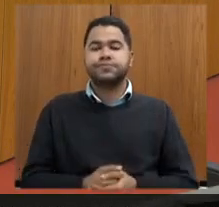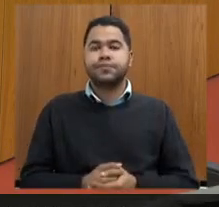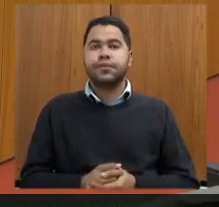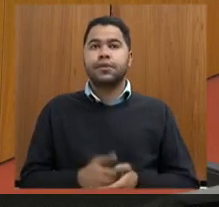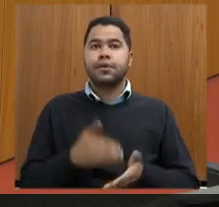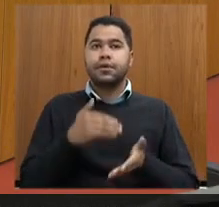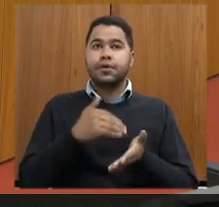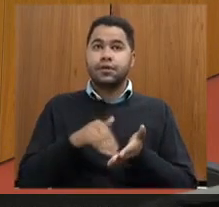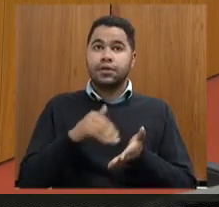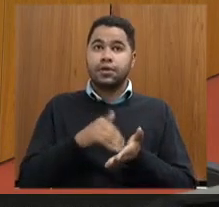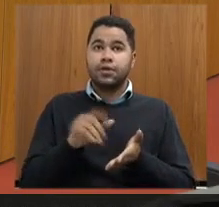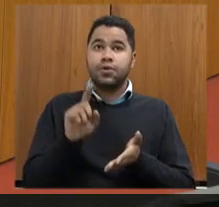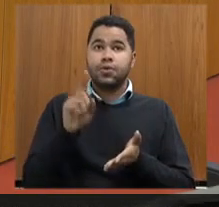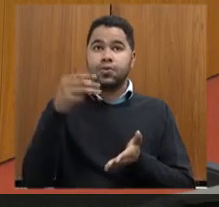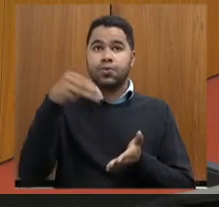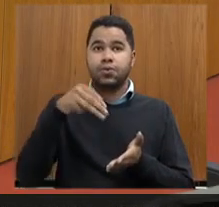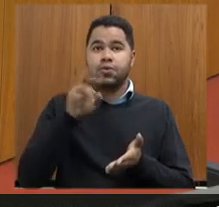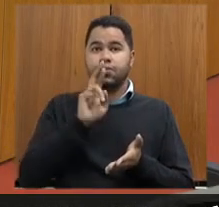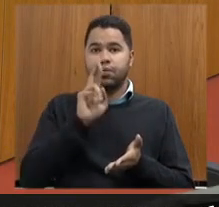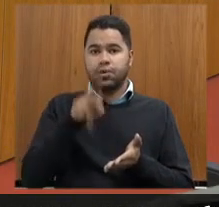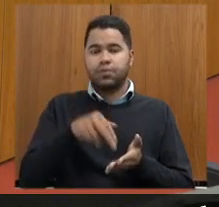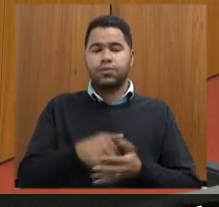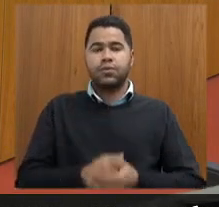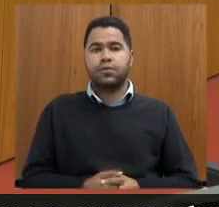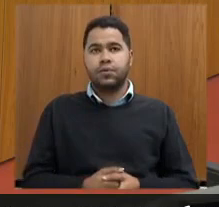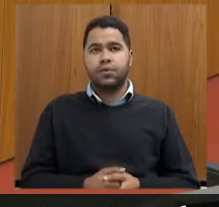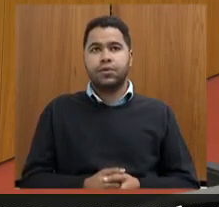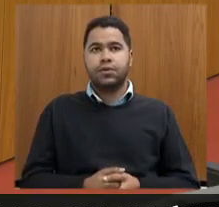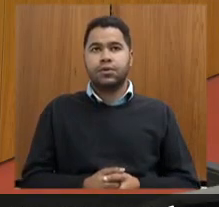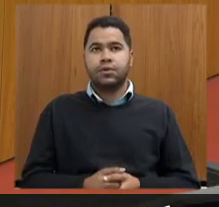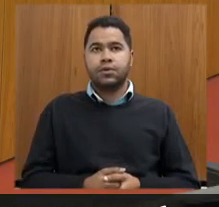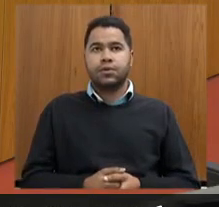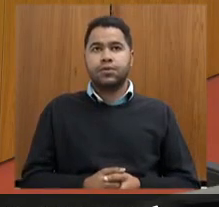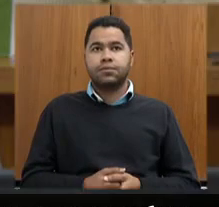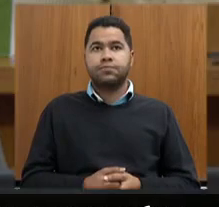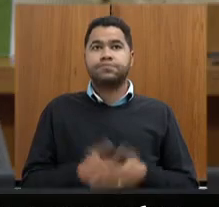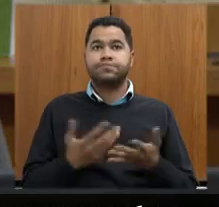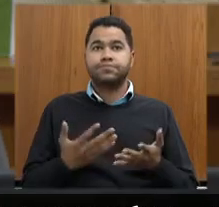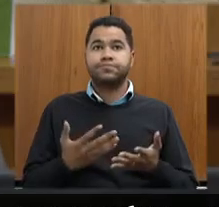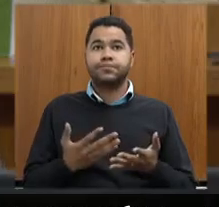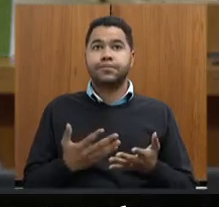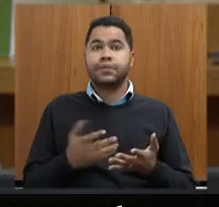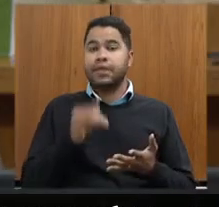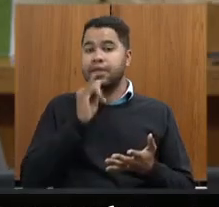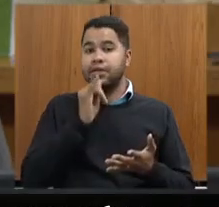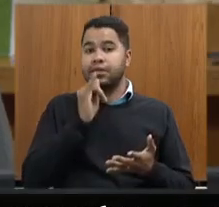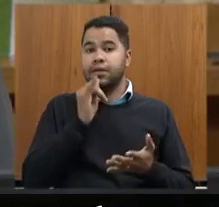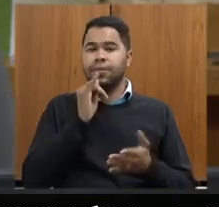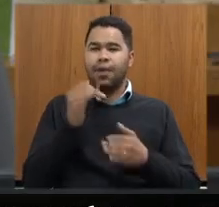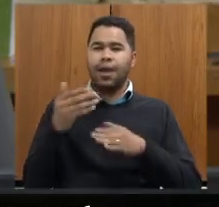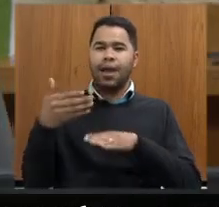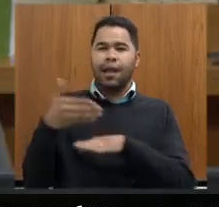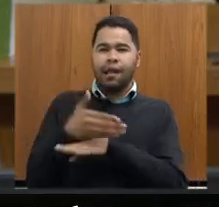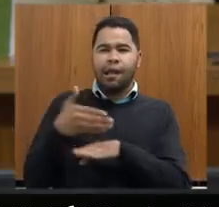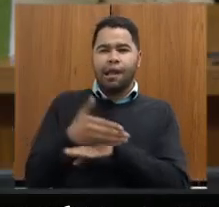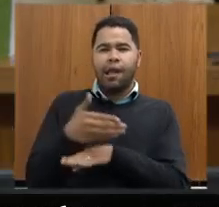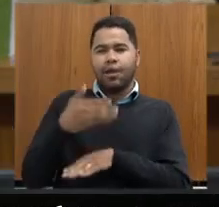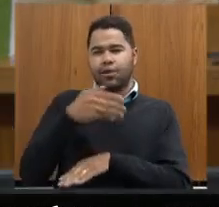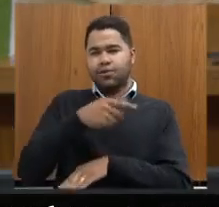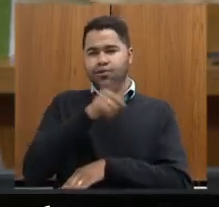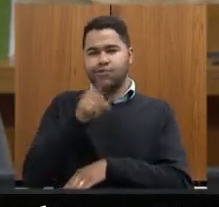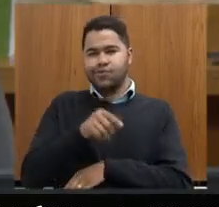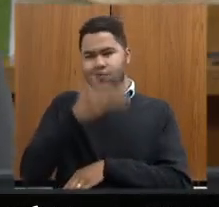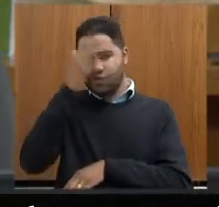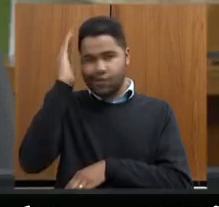a senhora tem um minuto para responder a pergunta 30 segundos a deputada perguntou sobre a interferência do governador nos conselhos de meio